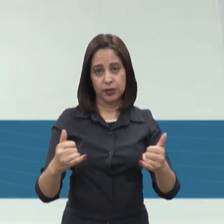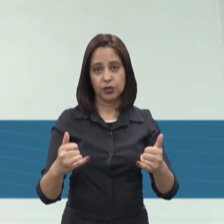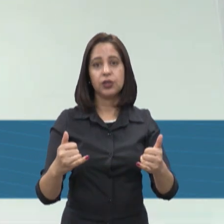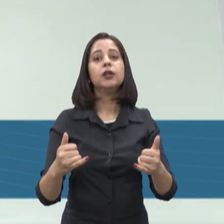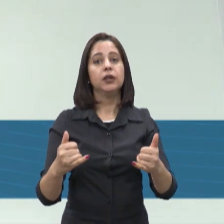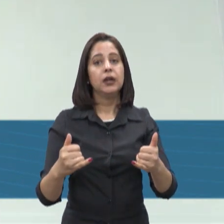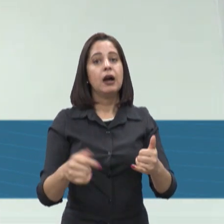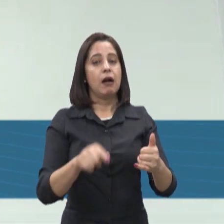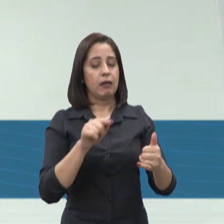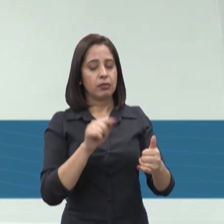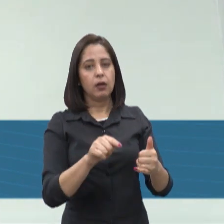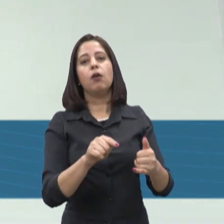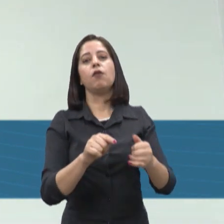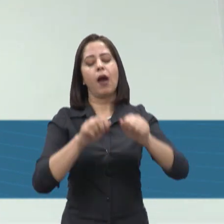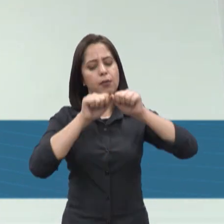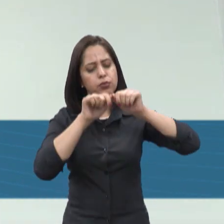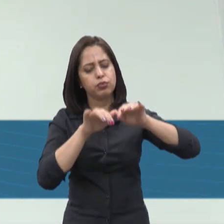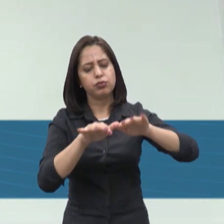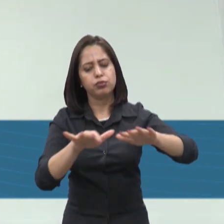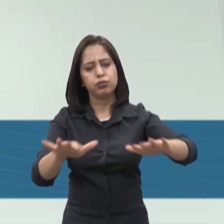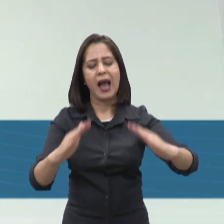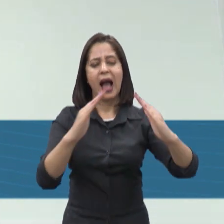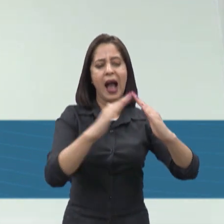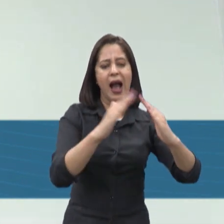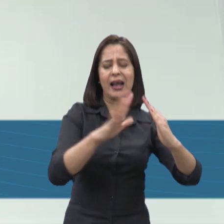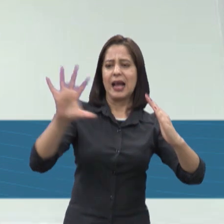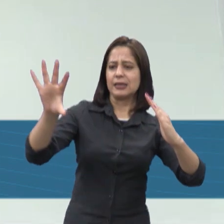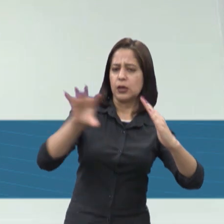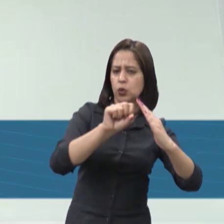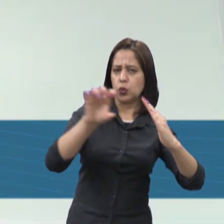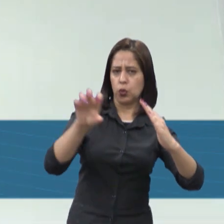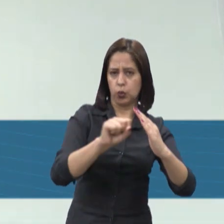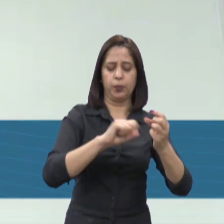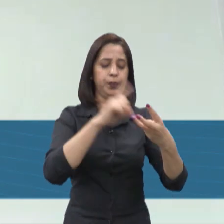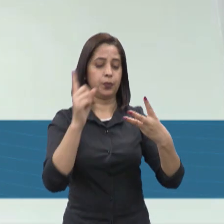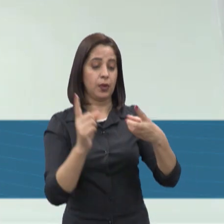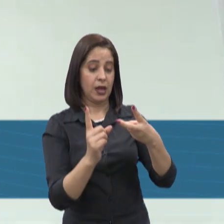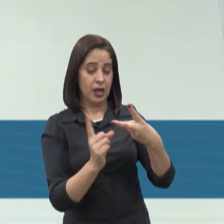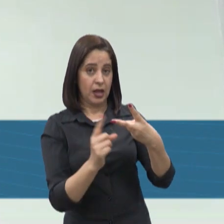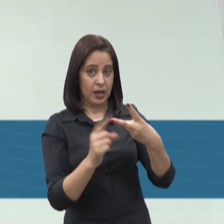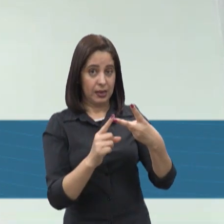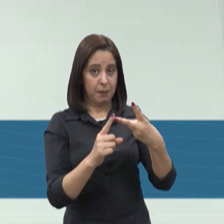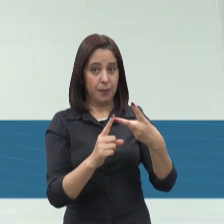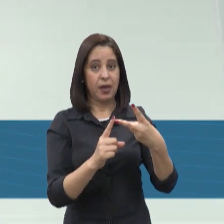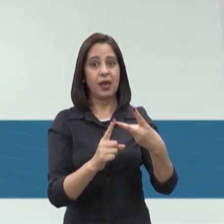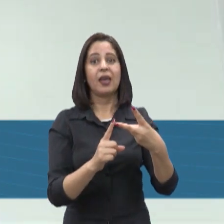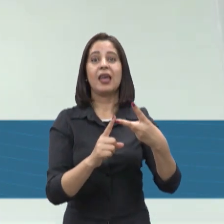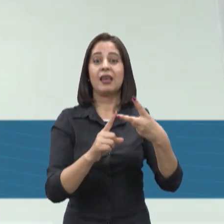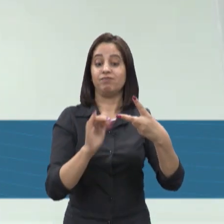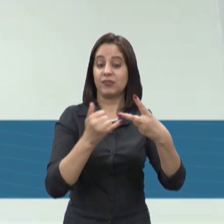energia, ela vai sendo distribuída para as pessoas, para as empresas. Agora, nós temos também as